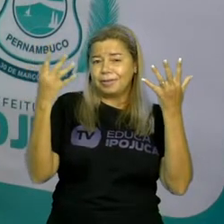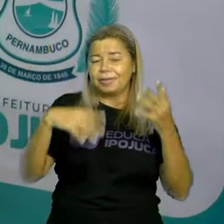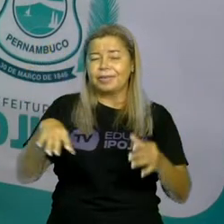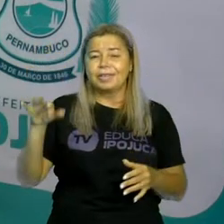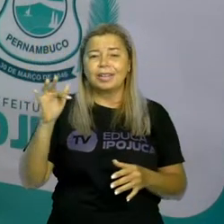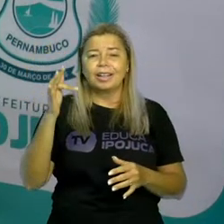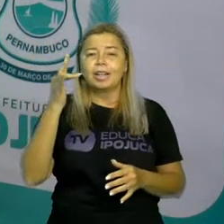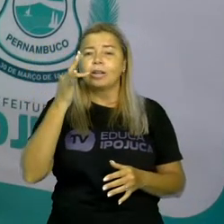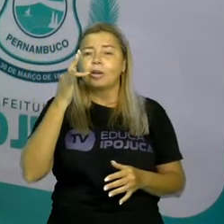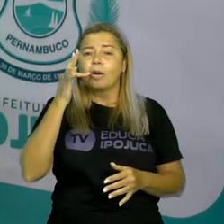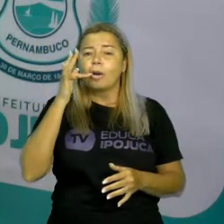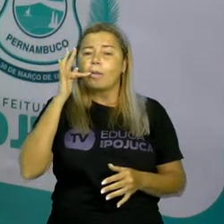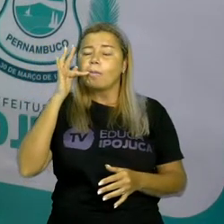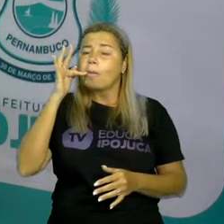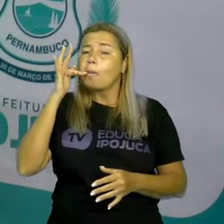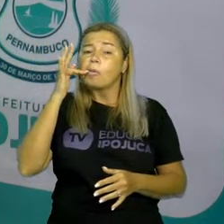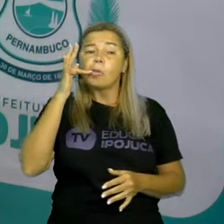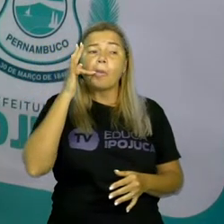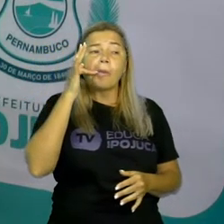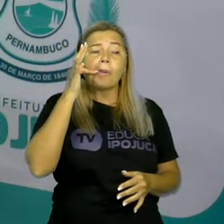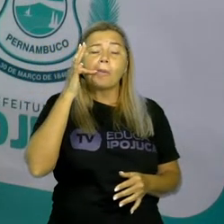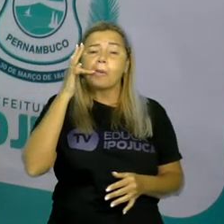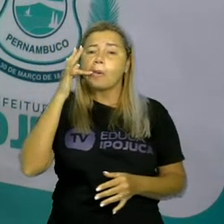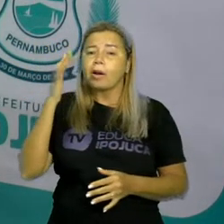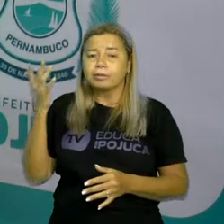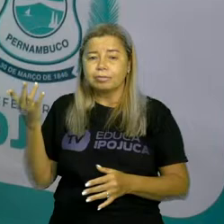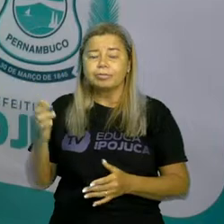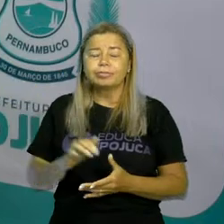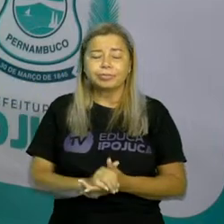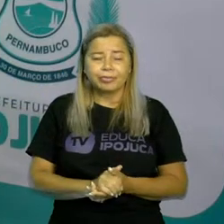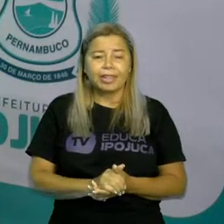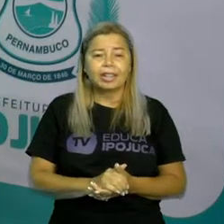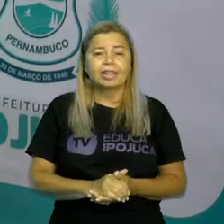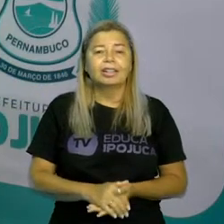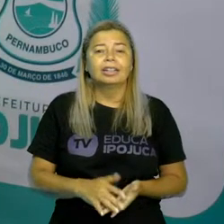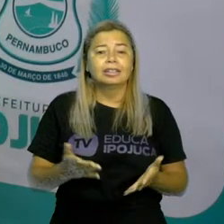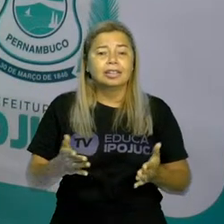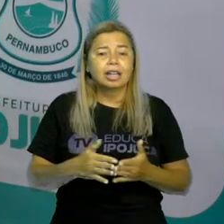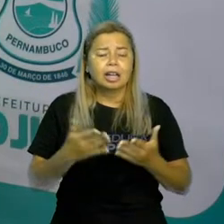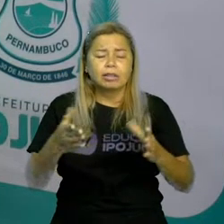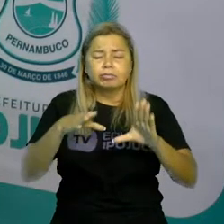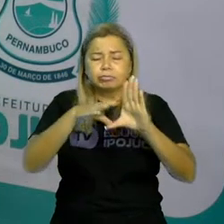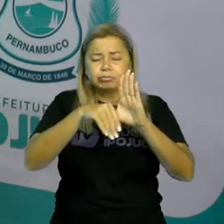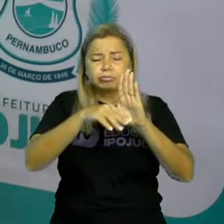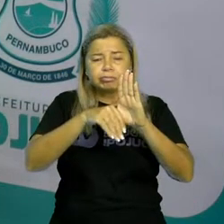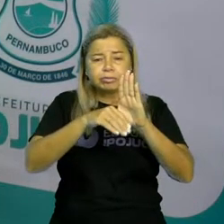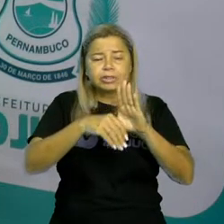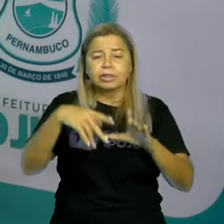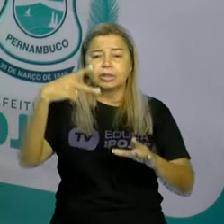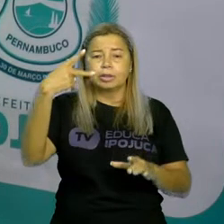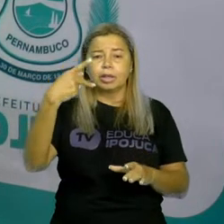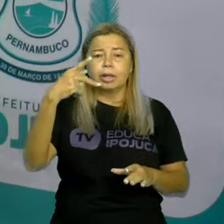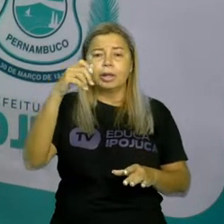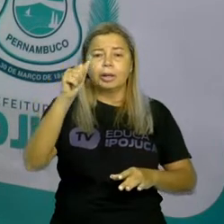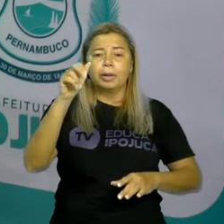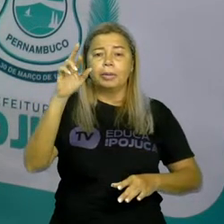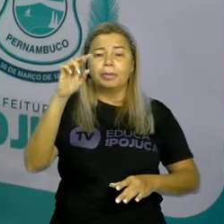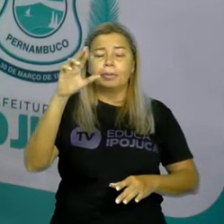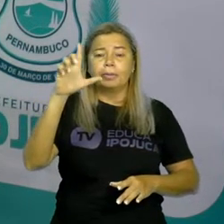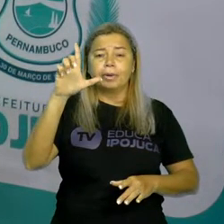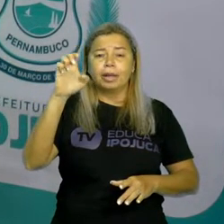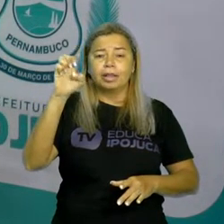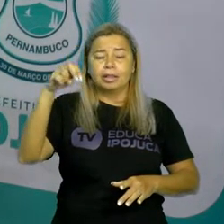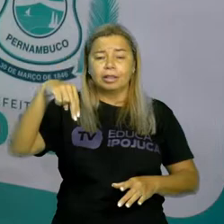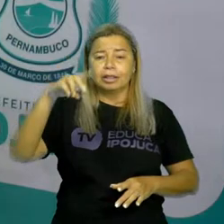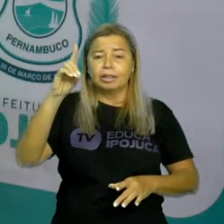tona a nossa memória a brincadeira do trava-língua, da parlenda, da adivinha.